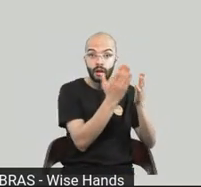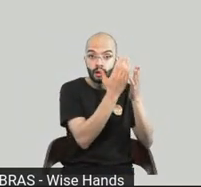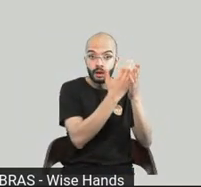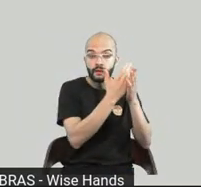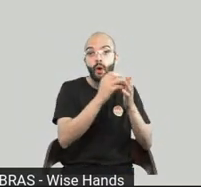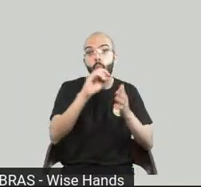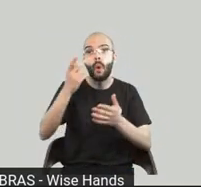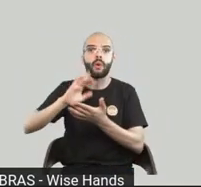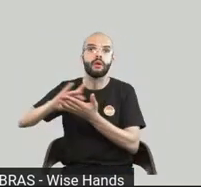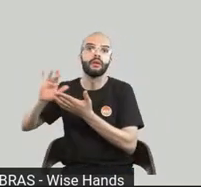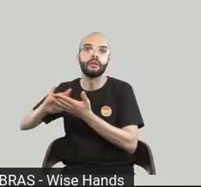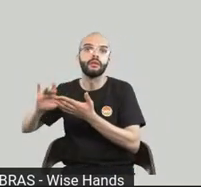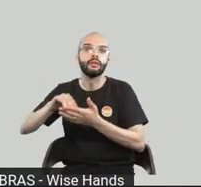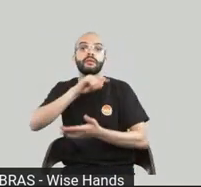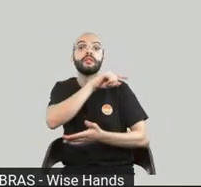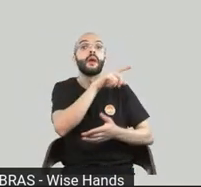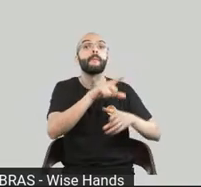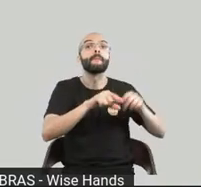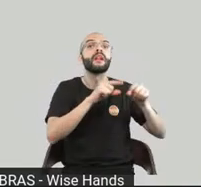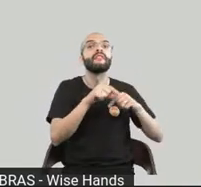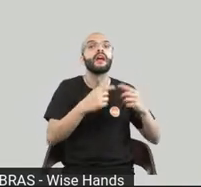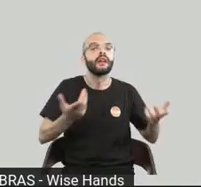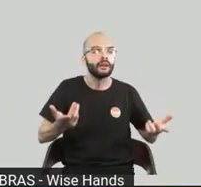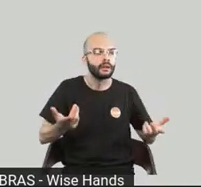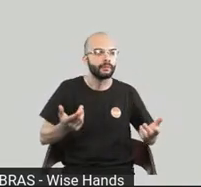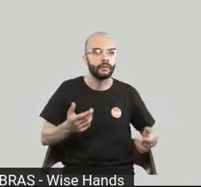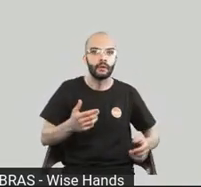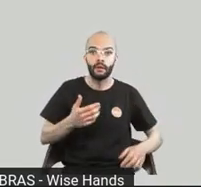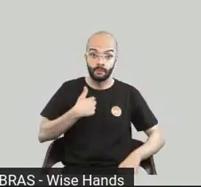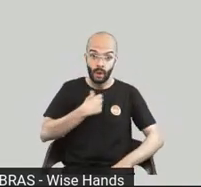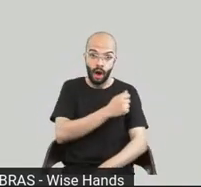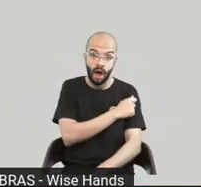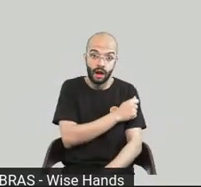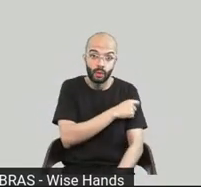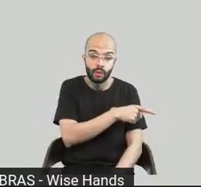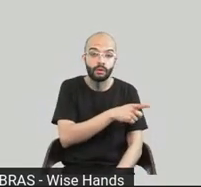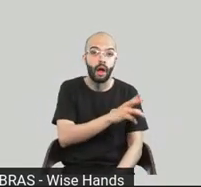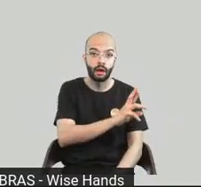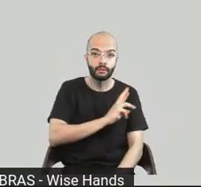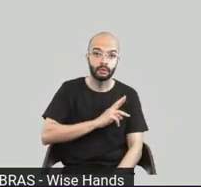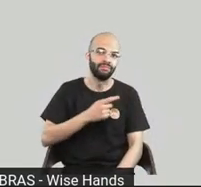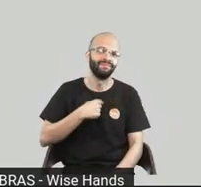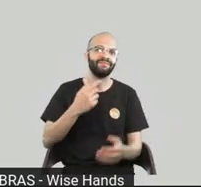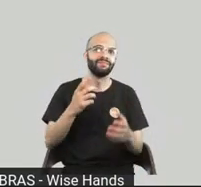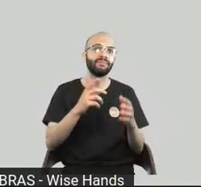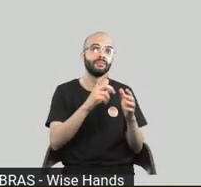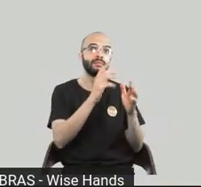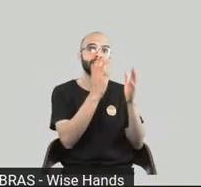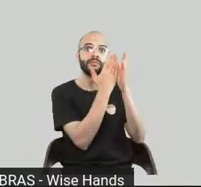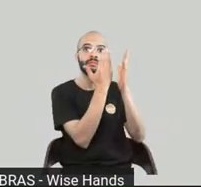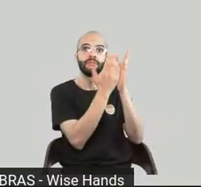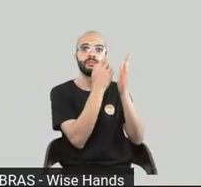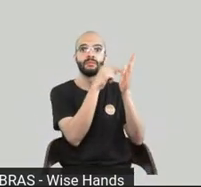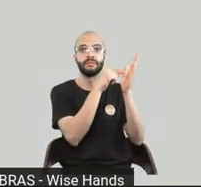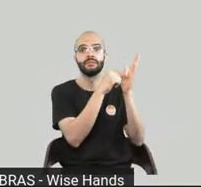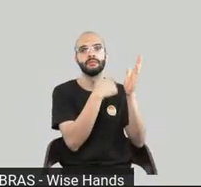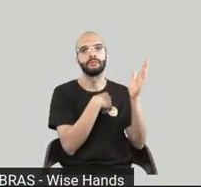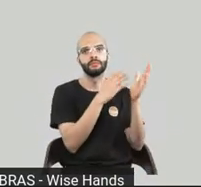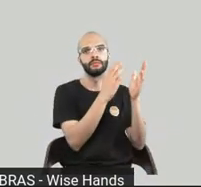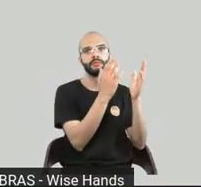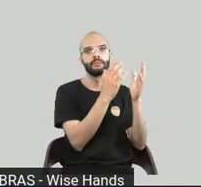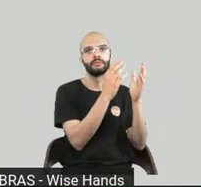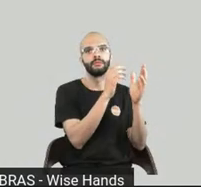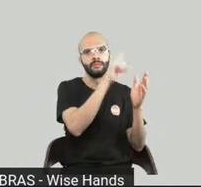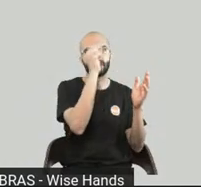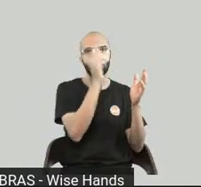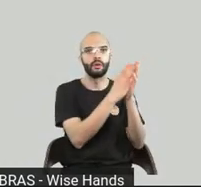seu neto não vai ter essa relação com o livro ele já vai ser digital então como que vocês imaginam assim esse